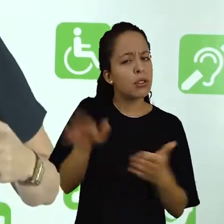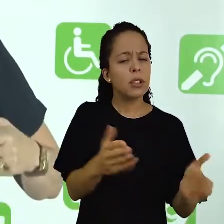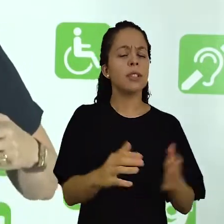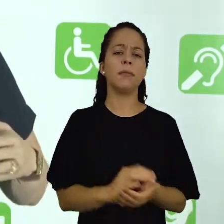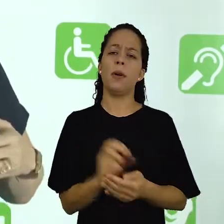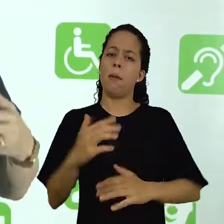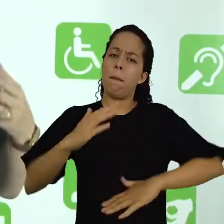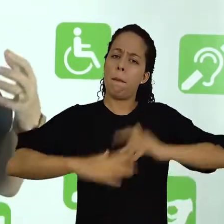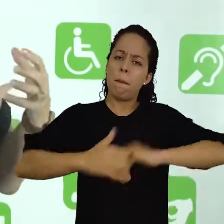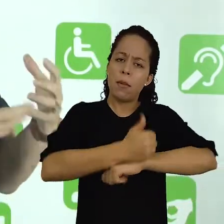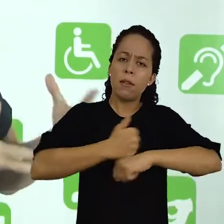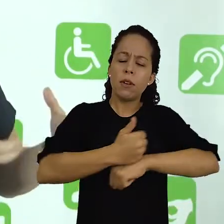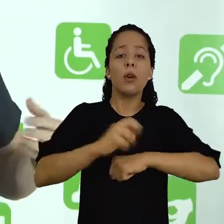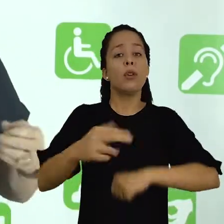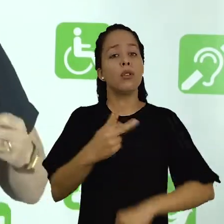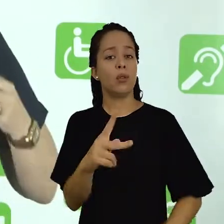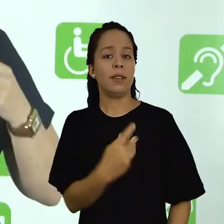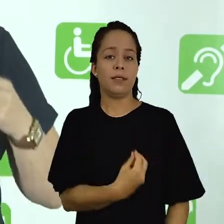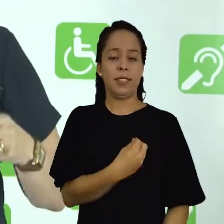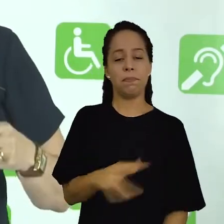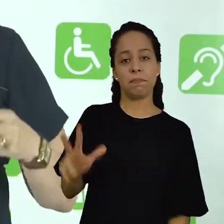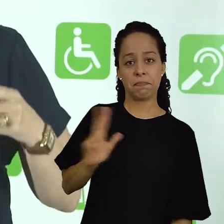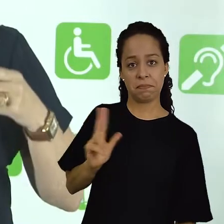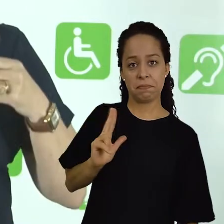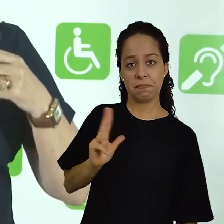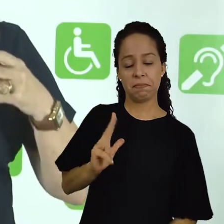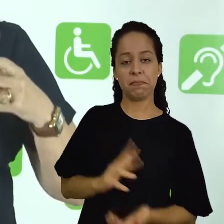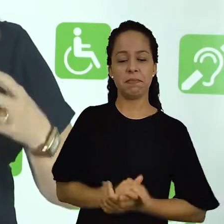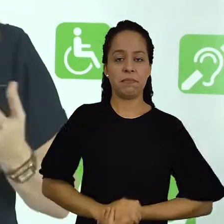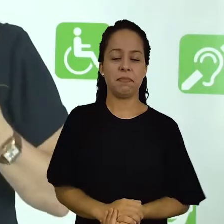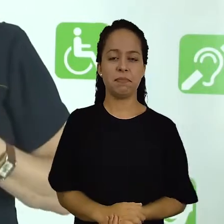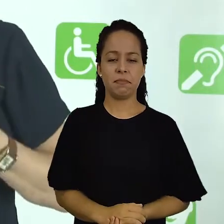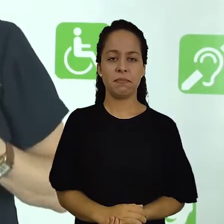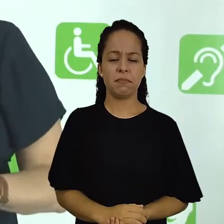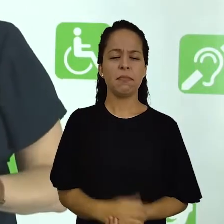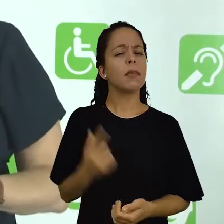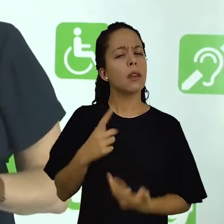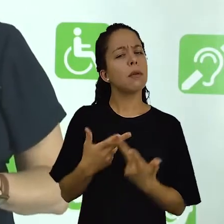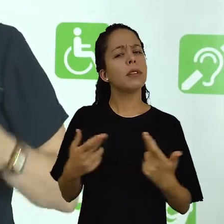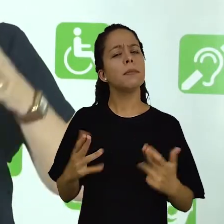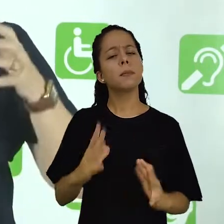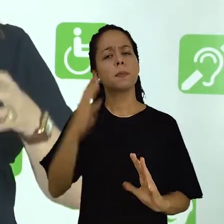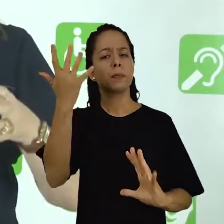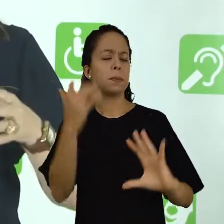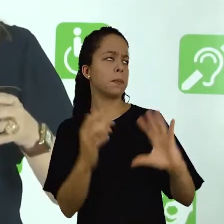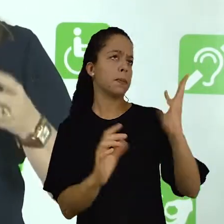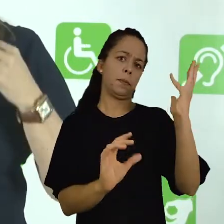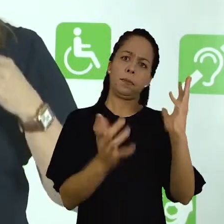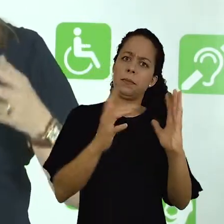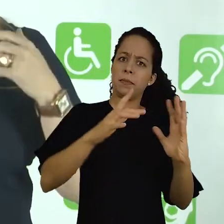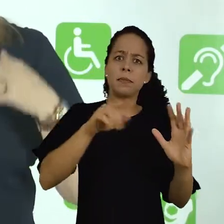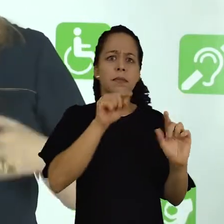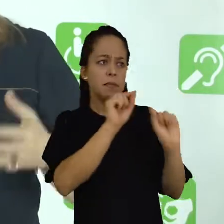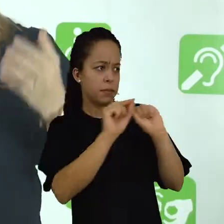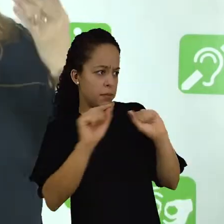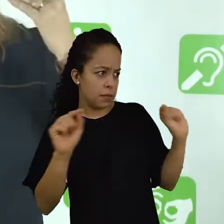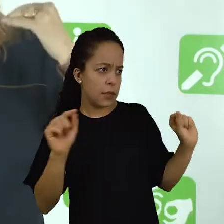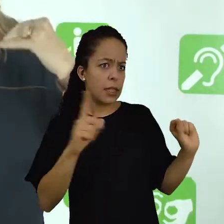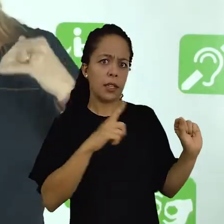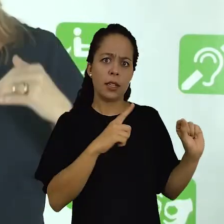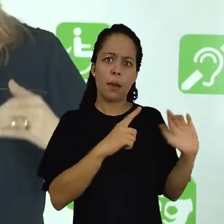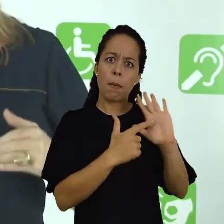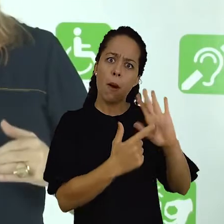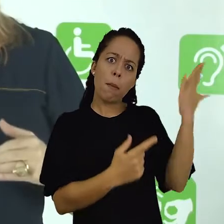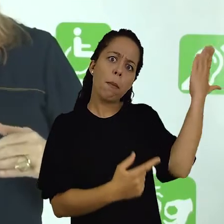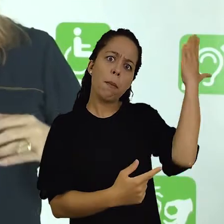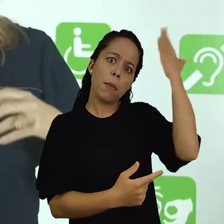acontecem no seu ambiente profissional, que acontecem na sua vida pessoal. Quando esses fatos e